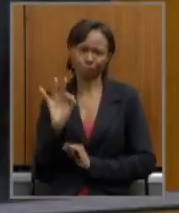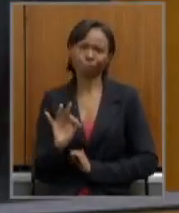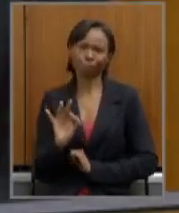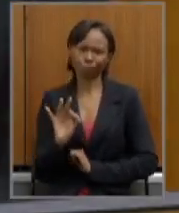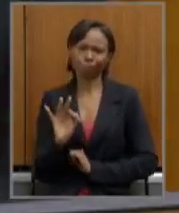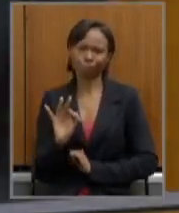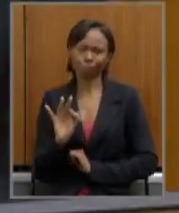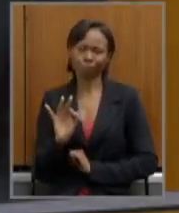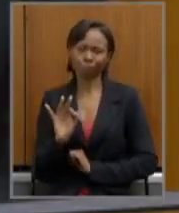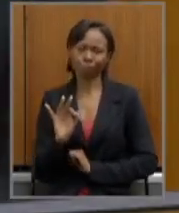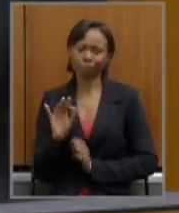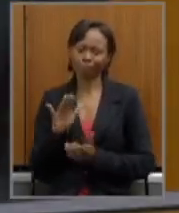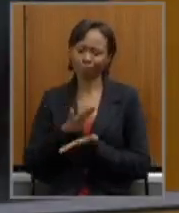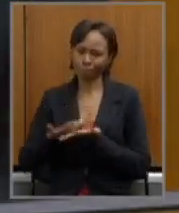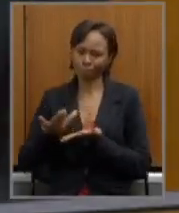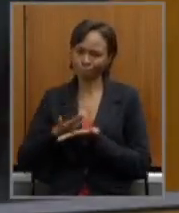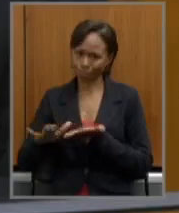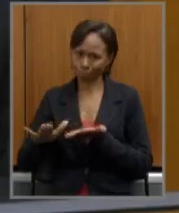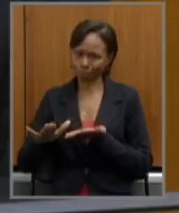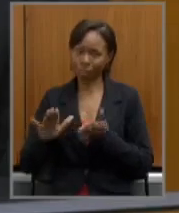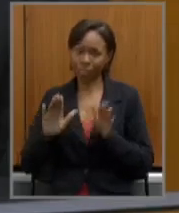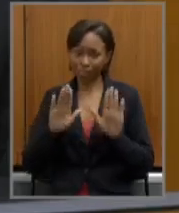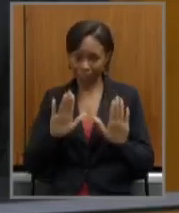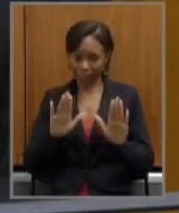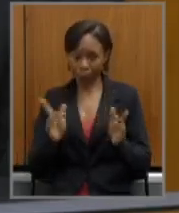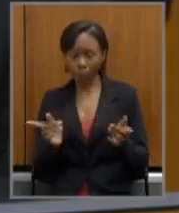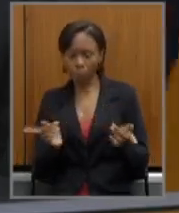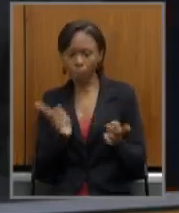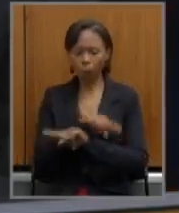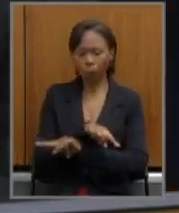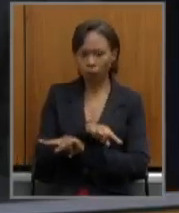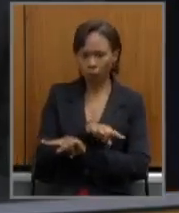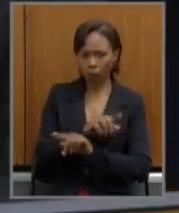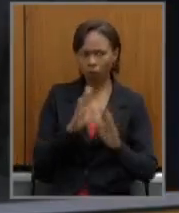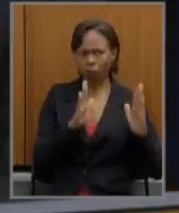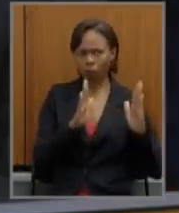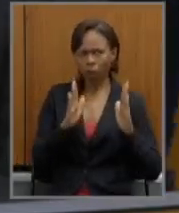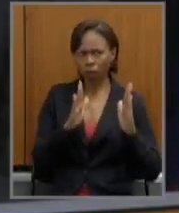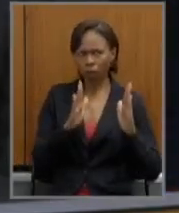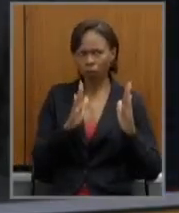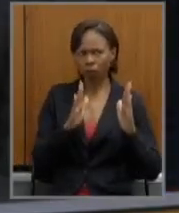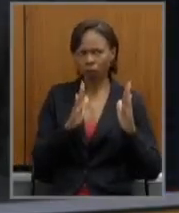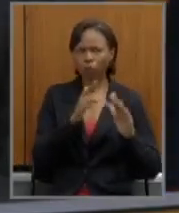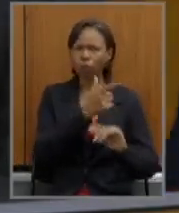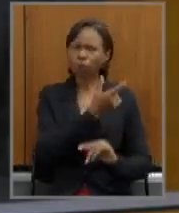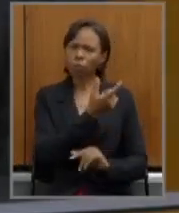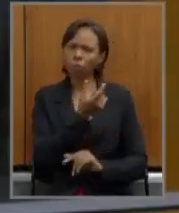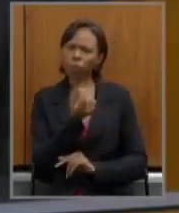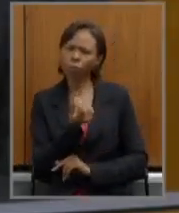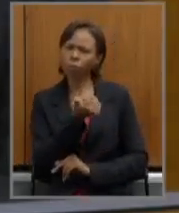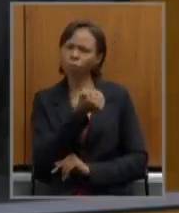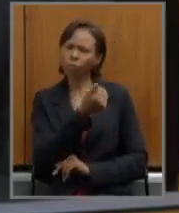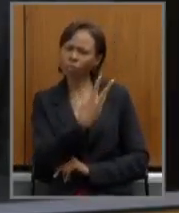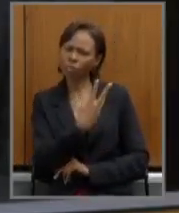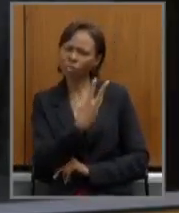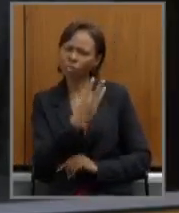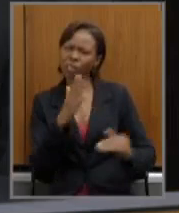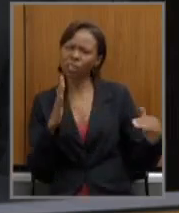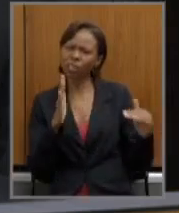nós, agora, mudarmos o período e analisarmos 2013 a